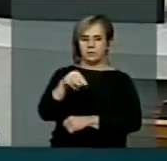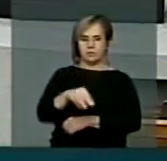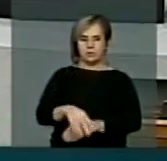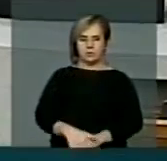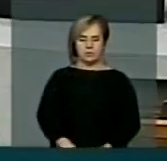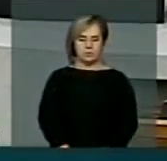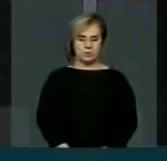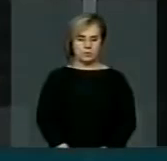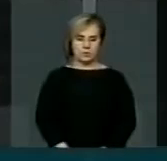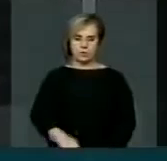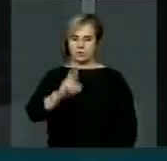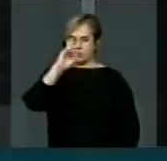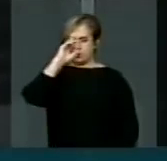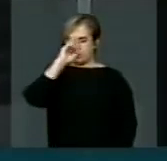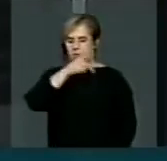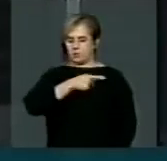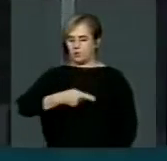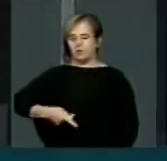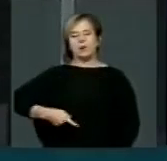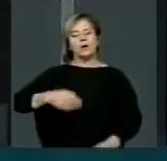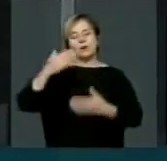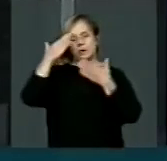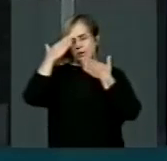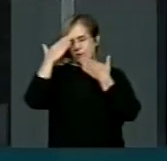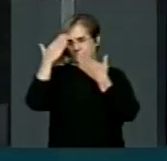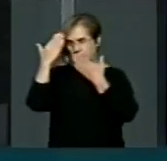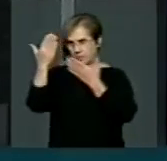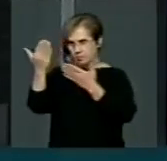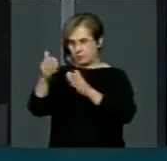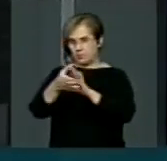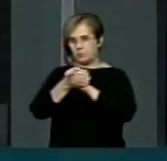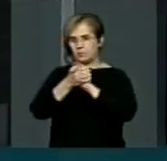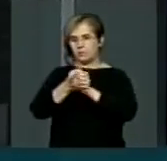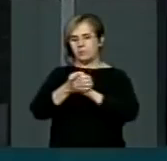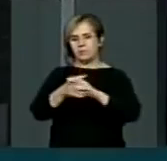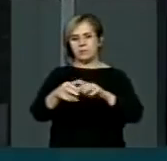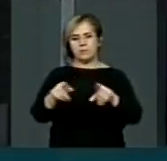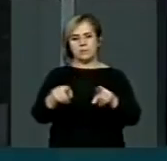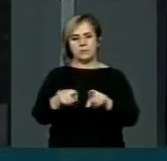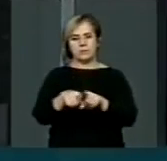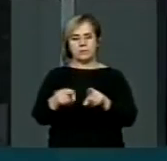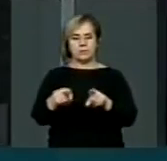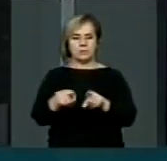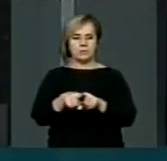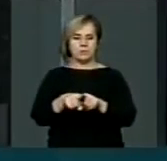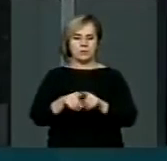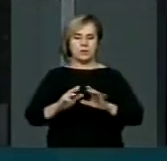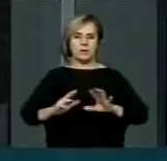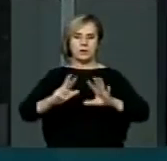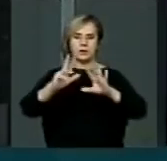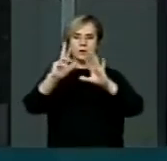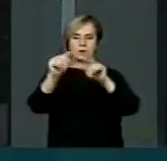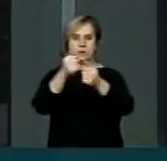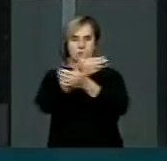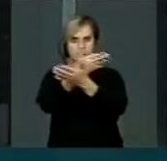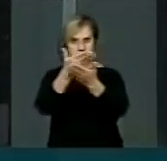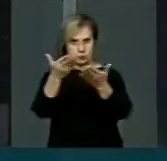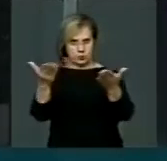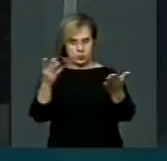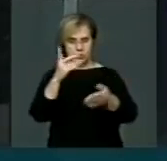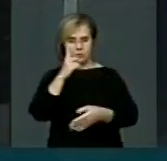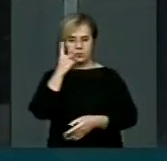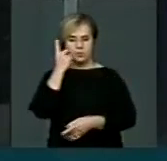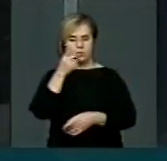Senhor Presidente, eu que agradeço a Vossa Excelência, cumprimentando ao mesmo tempo e a todas as senhoras e senhores